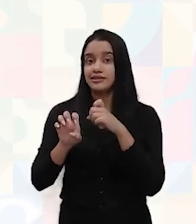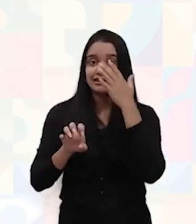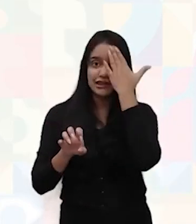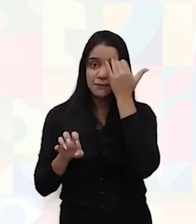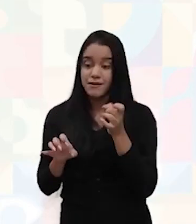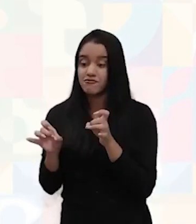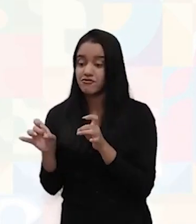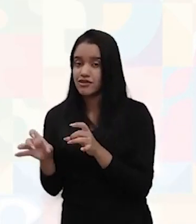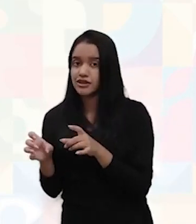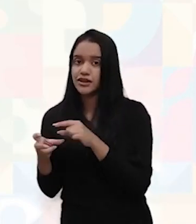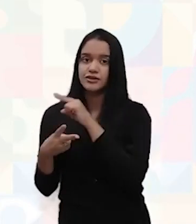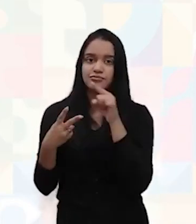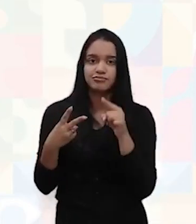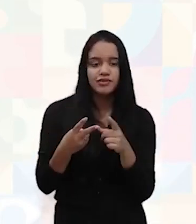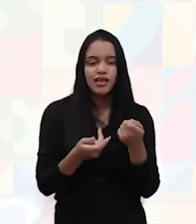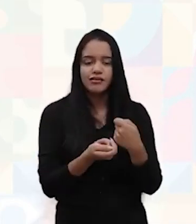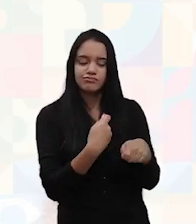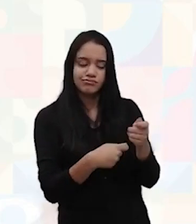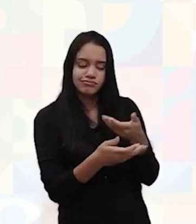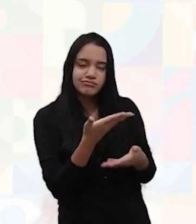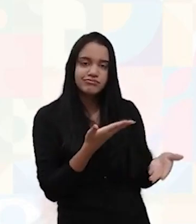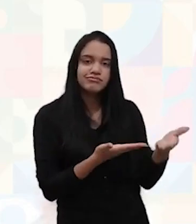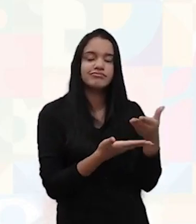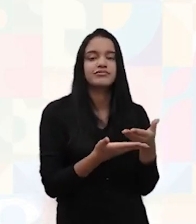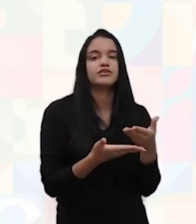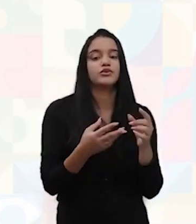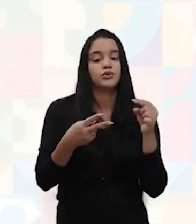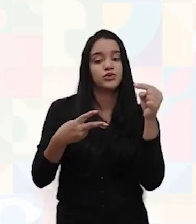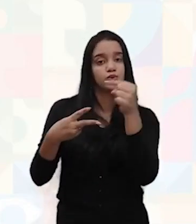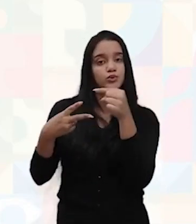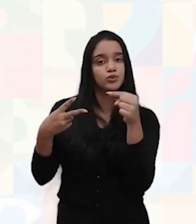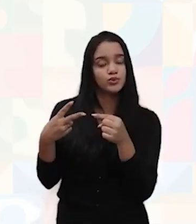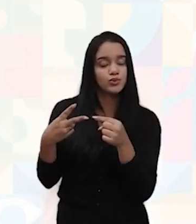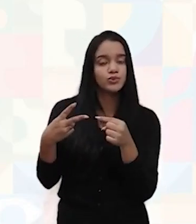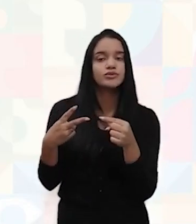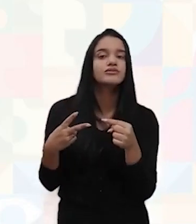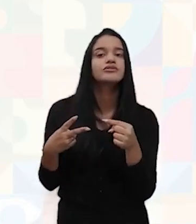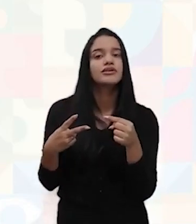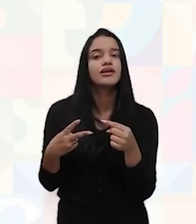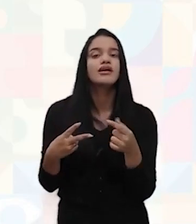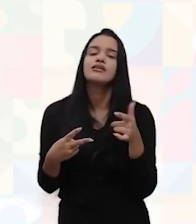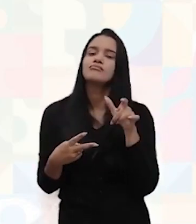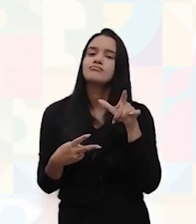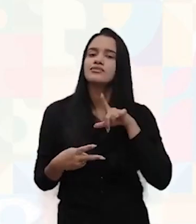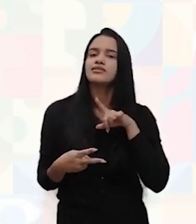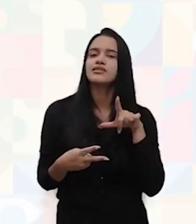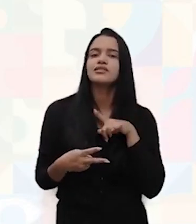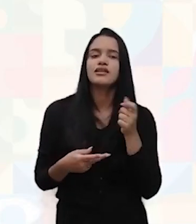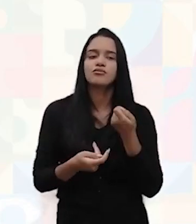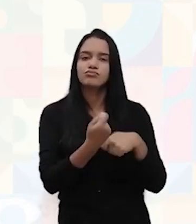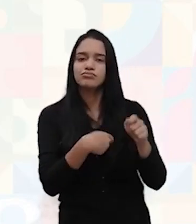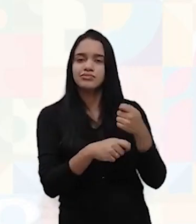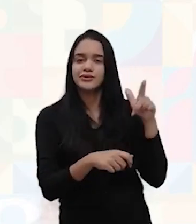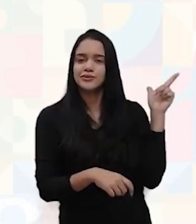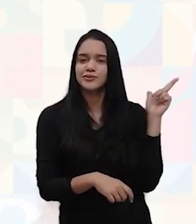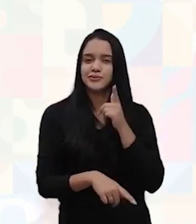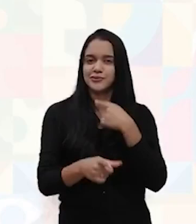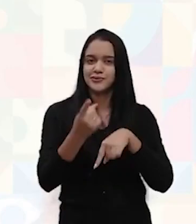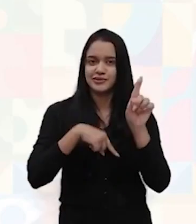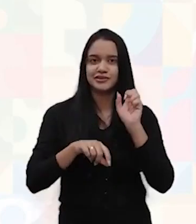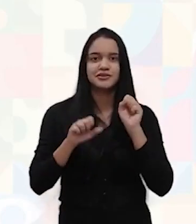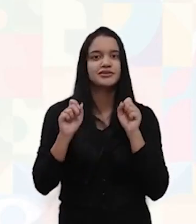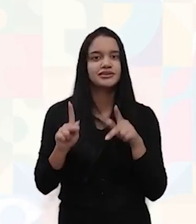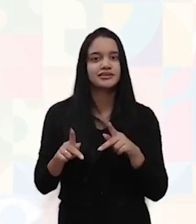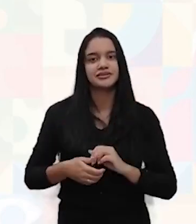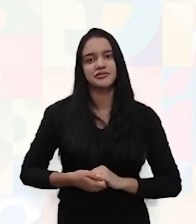e segundo, saber negociar. Sabendo essas duas qualificações, ele vai ter um negócio de sucesso, tá bem?